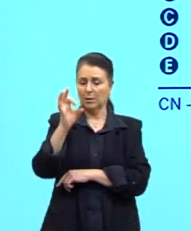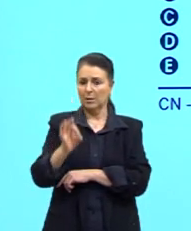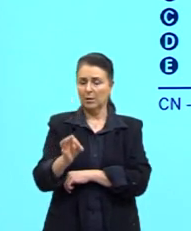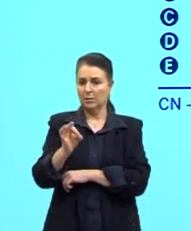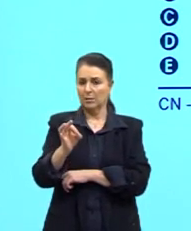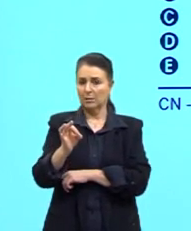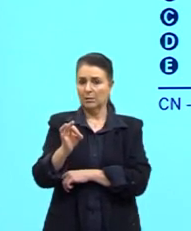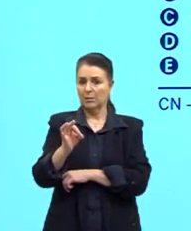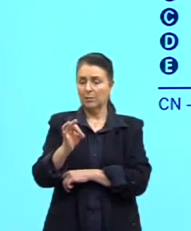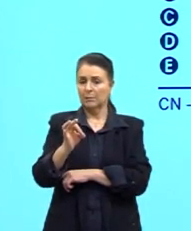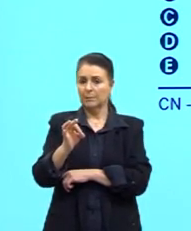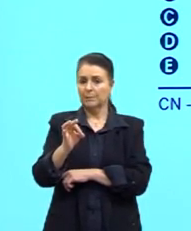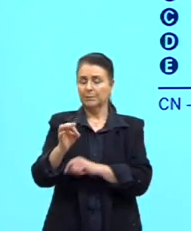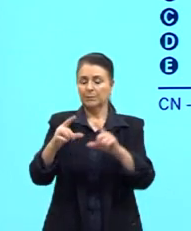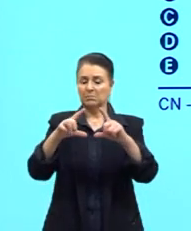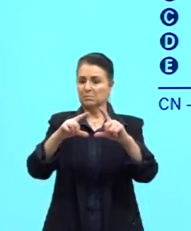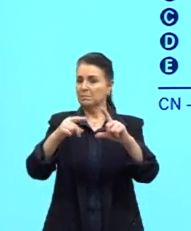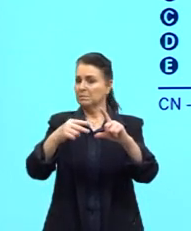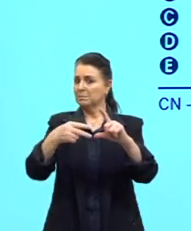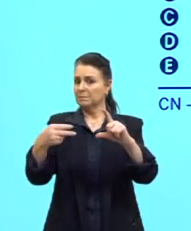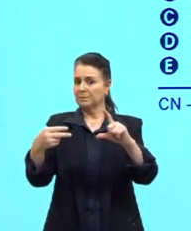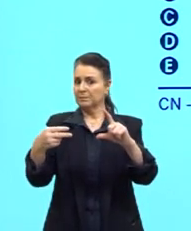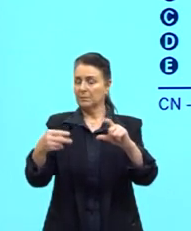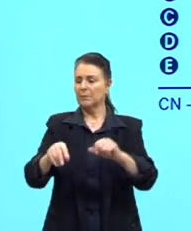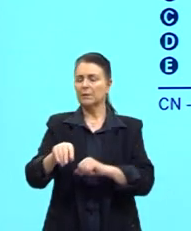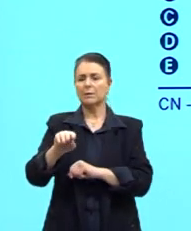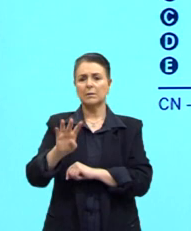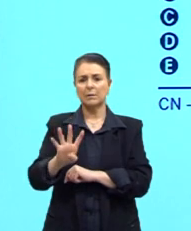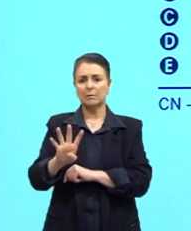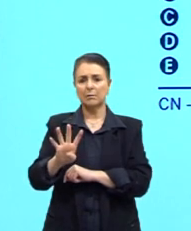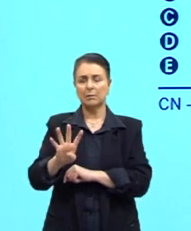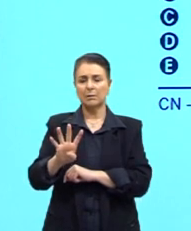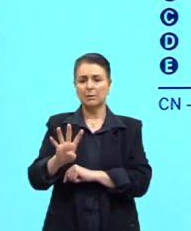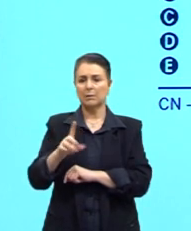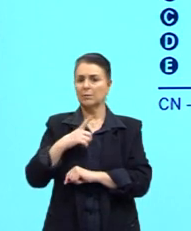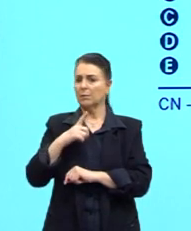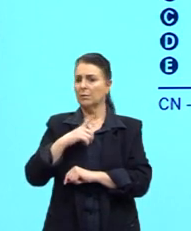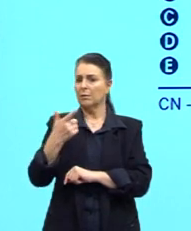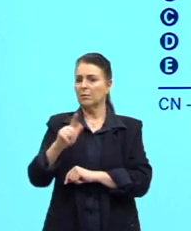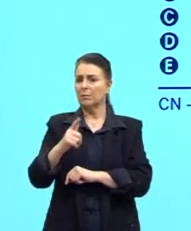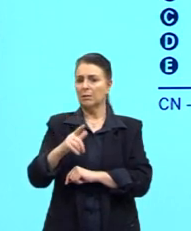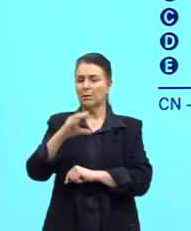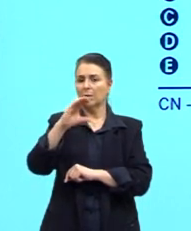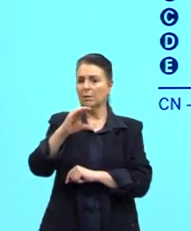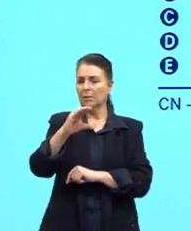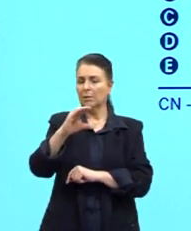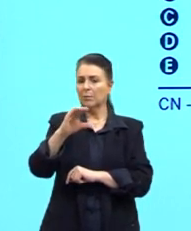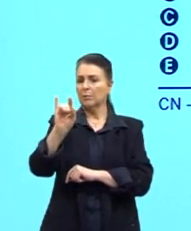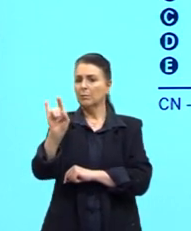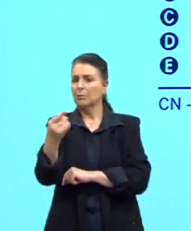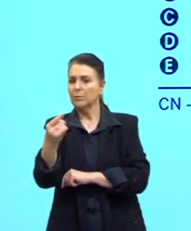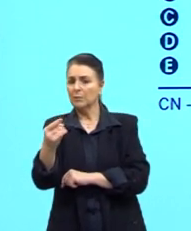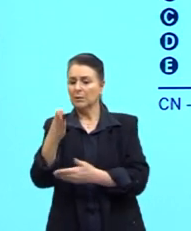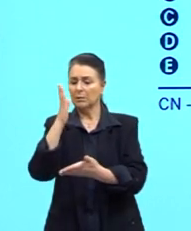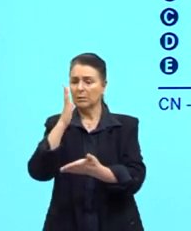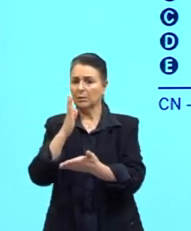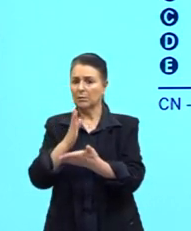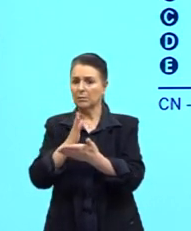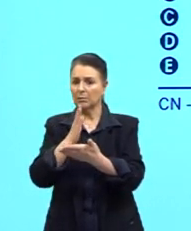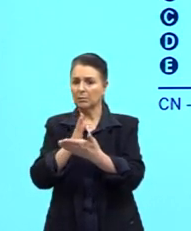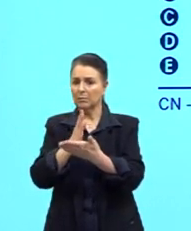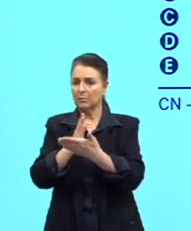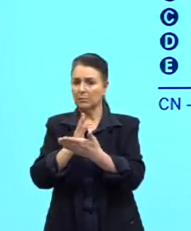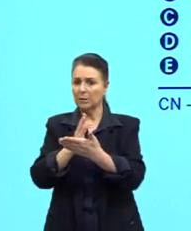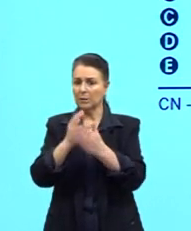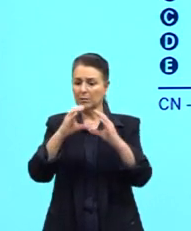insaturada. Mas no 4, ela não está em carbono terminal. Está no meio do ciclo. O meio